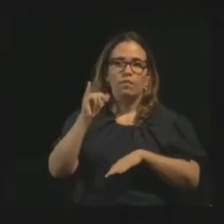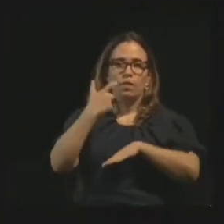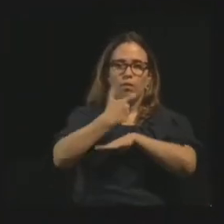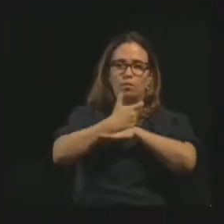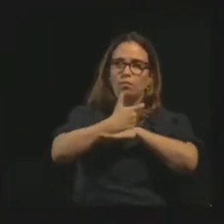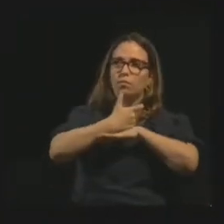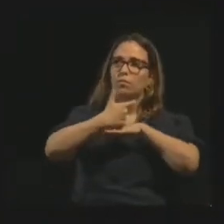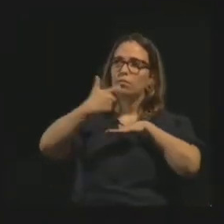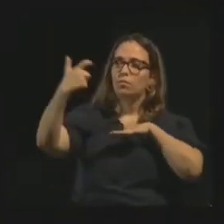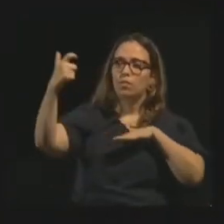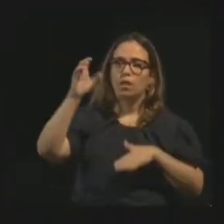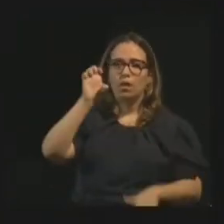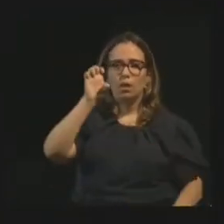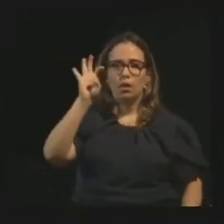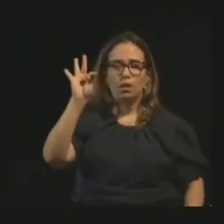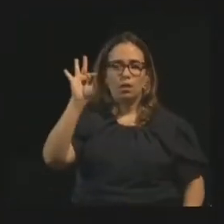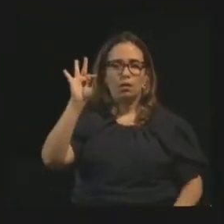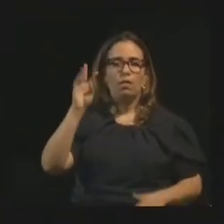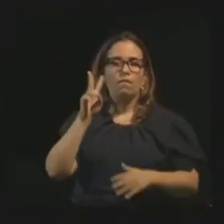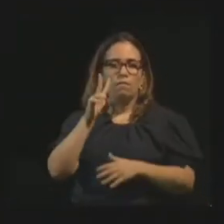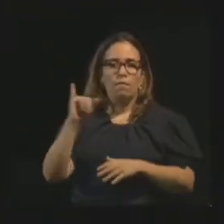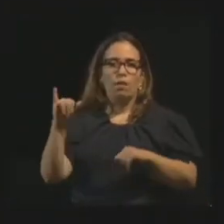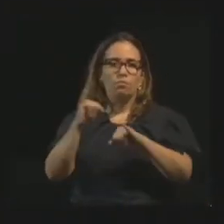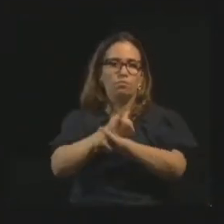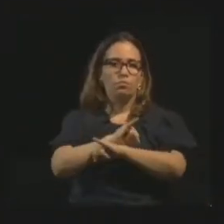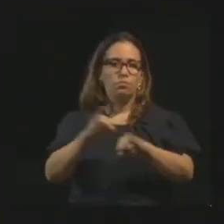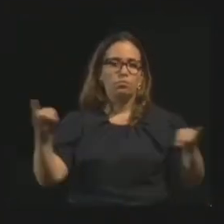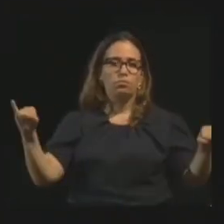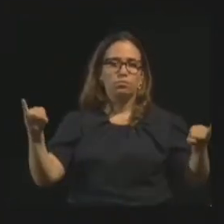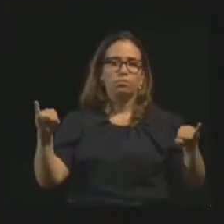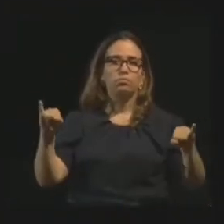dito que o mundo iria se acabar naquela data mesmo.